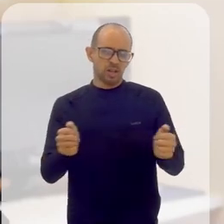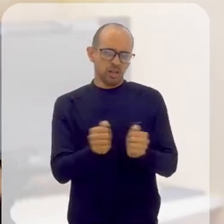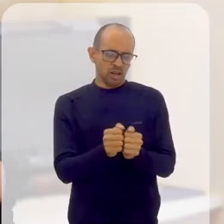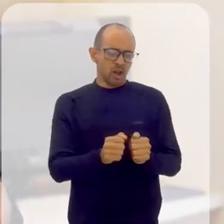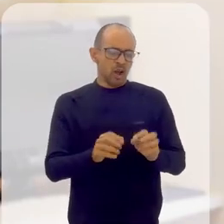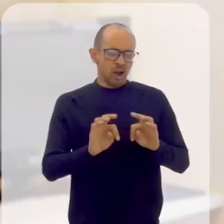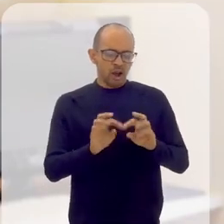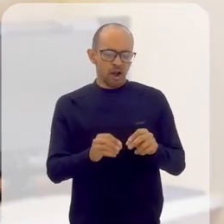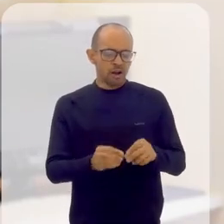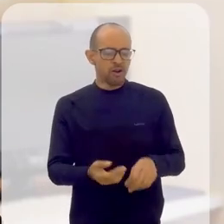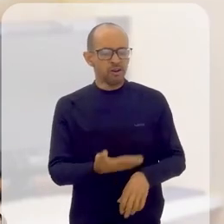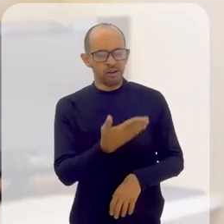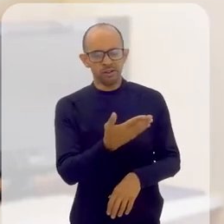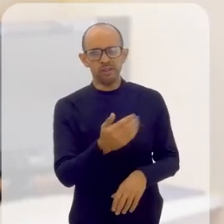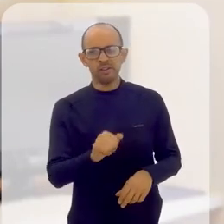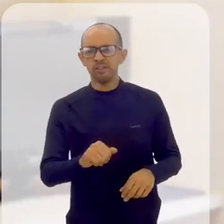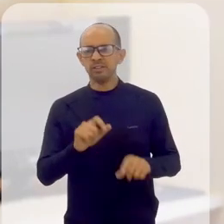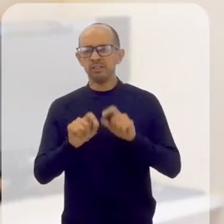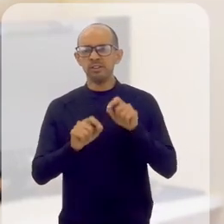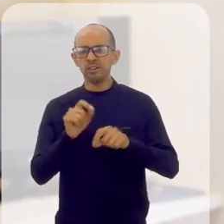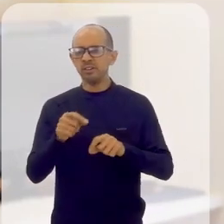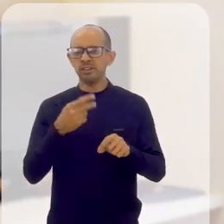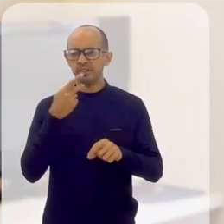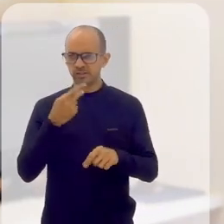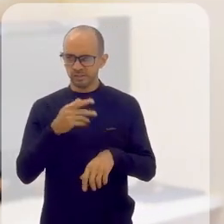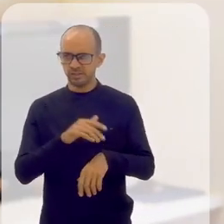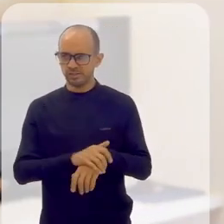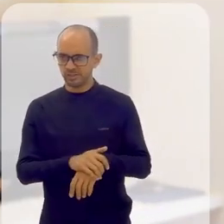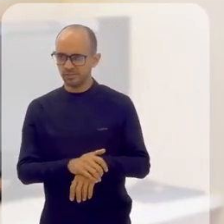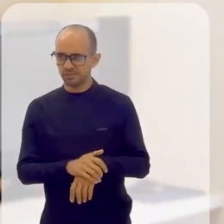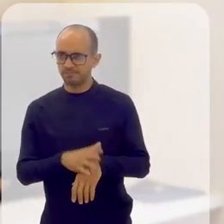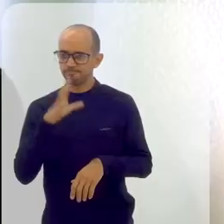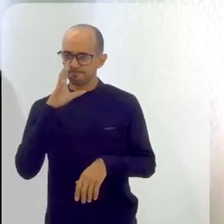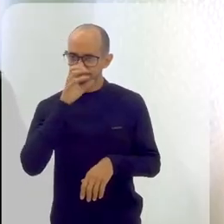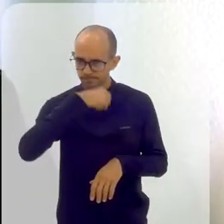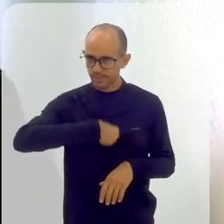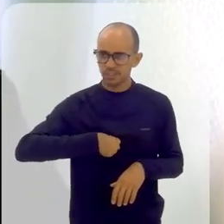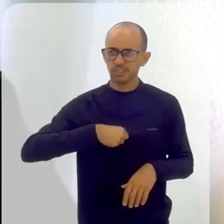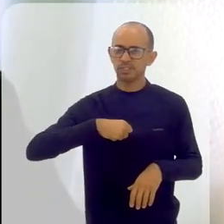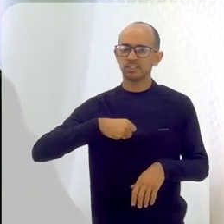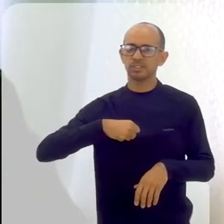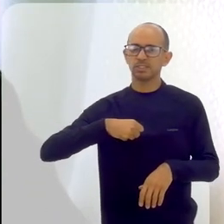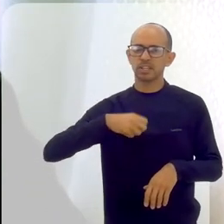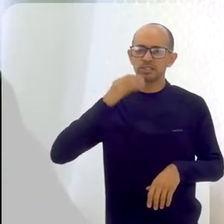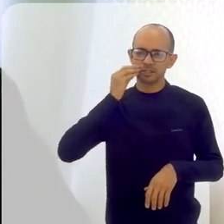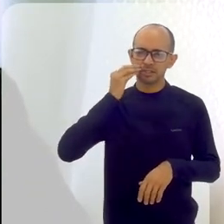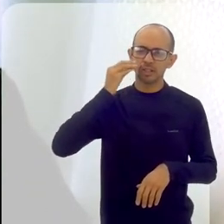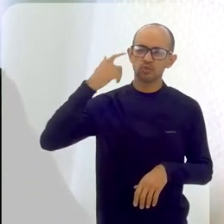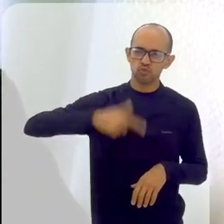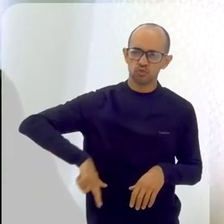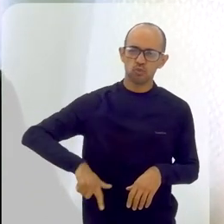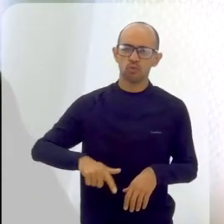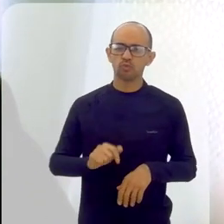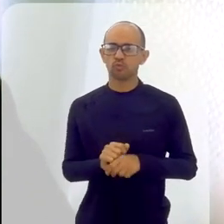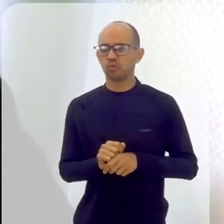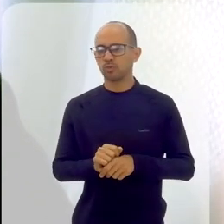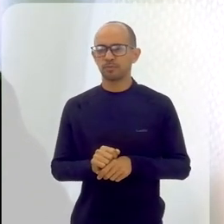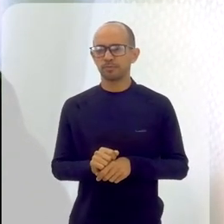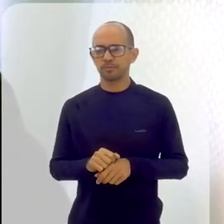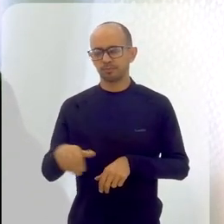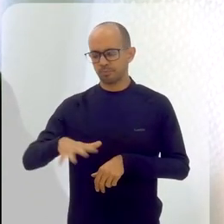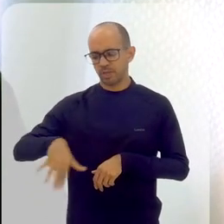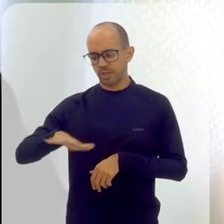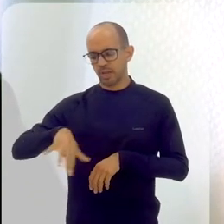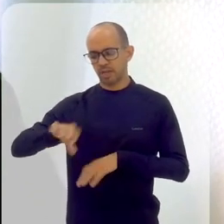com o que você aprendeu, o você diria para o meu público? Persistência e insistência. Acho que o mercado